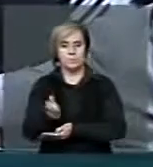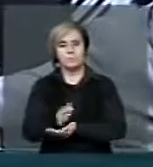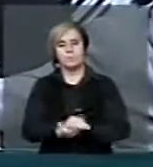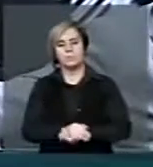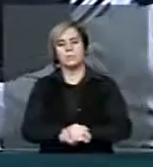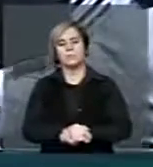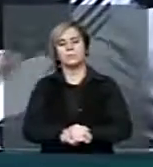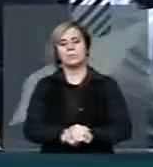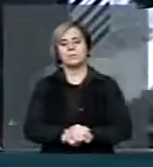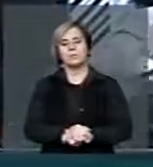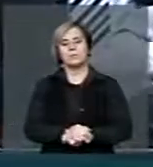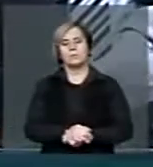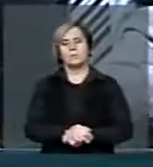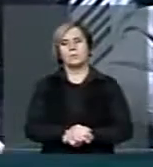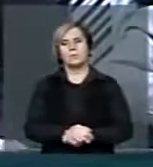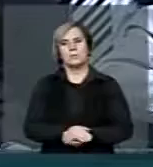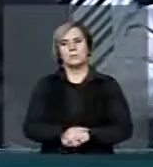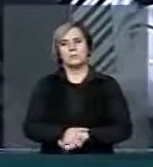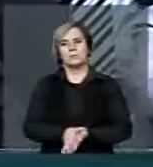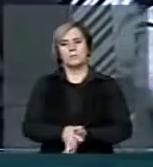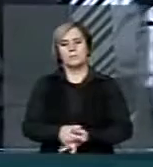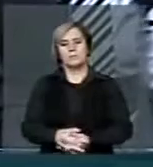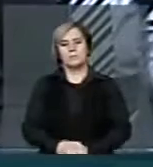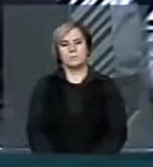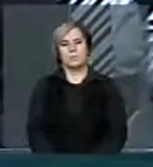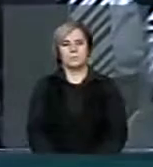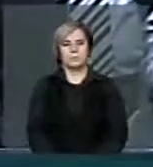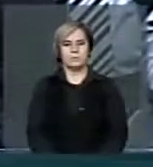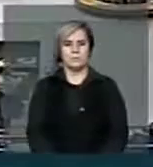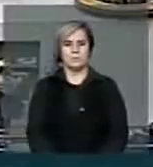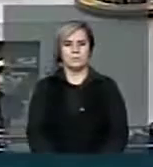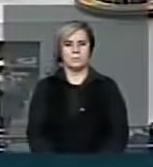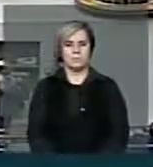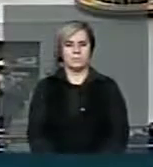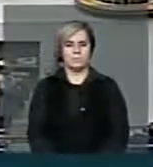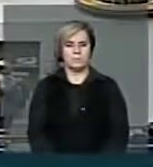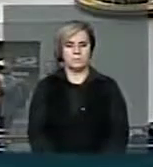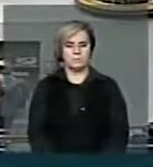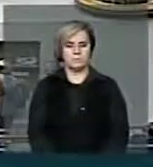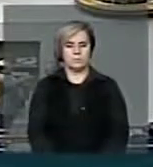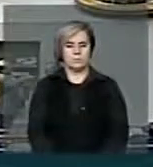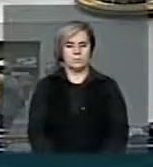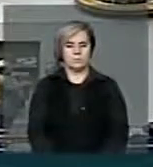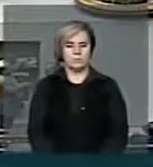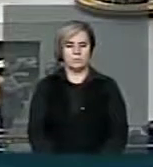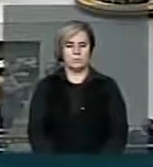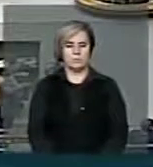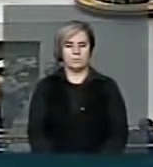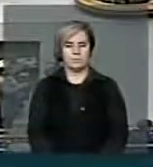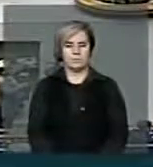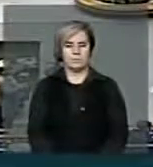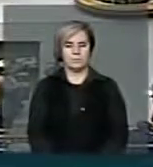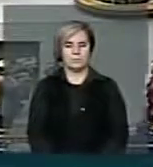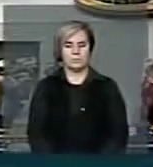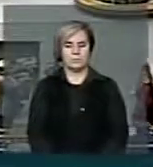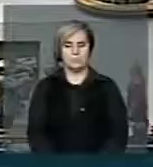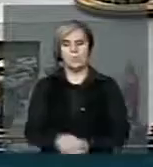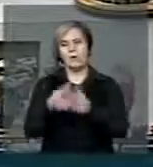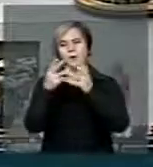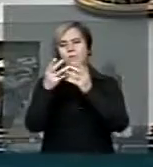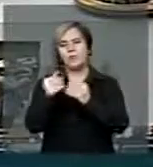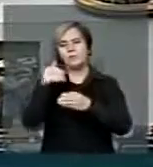Vamos votar a favor, Silvio Costa, porque a justiça é una. O que os eventuários do Brasil